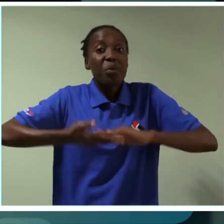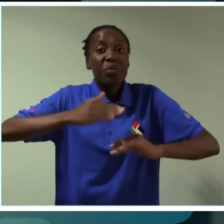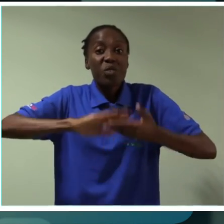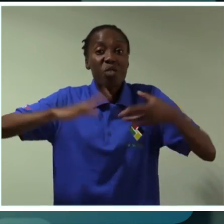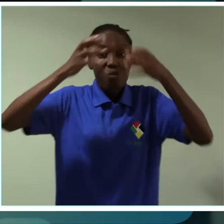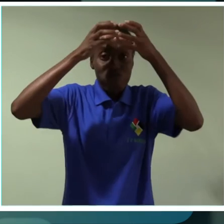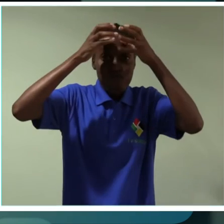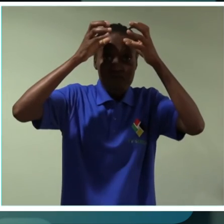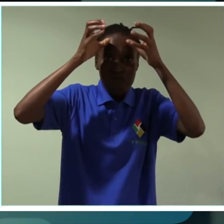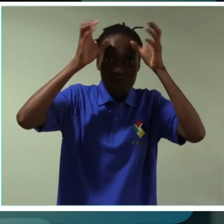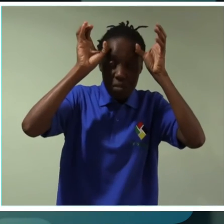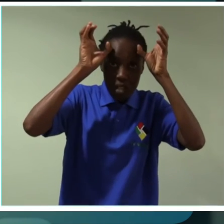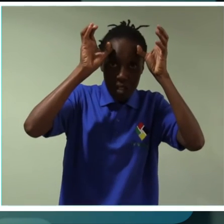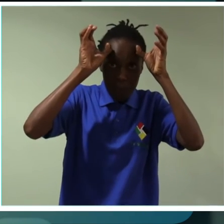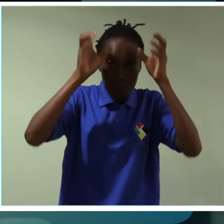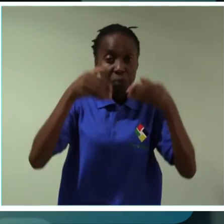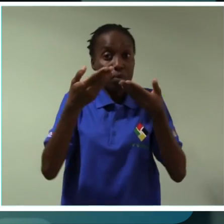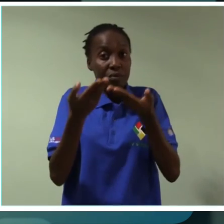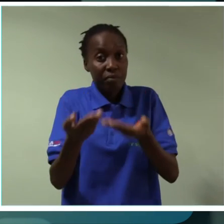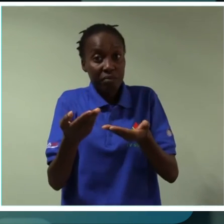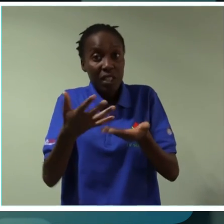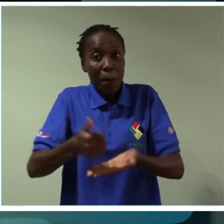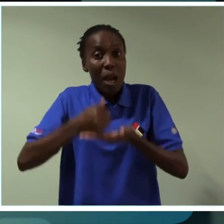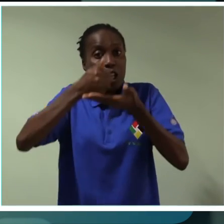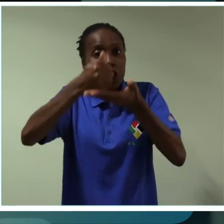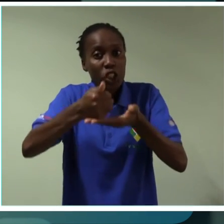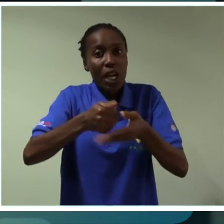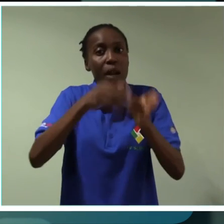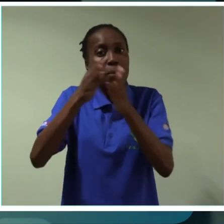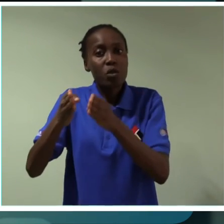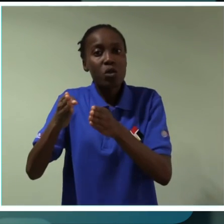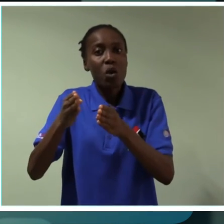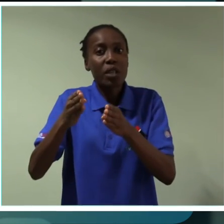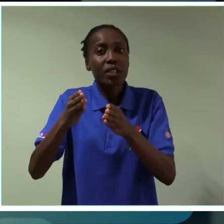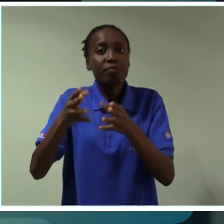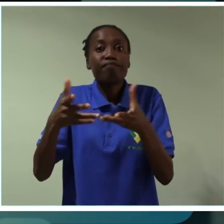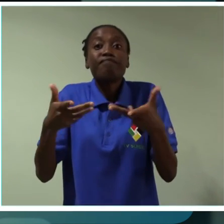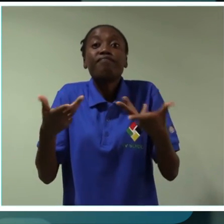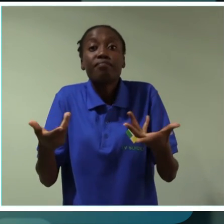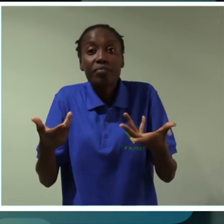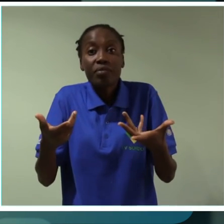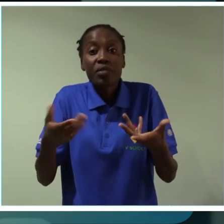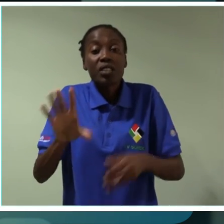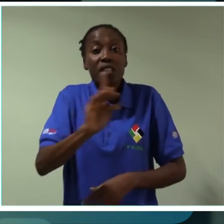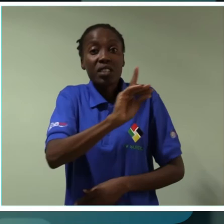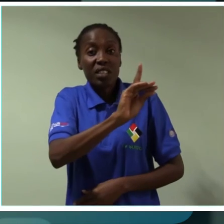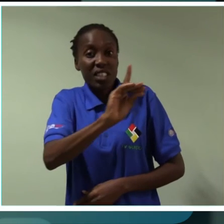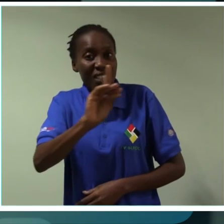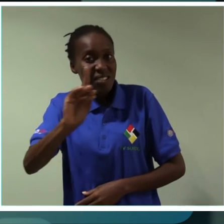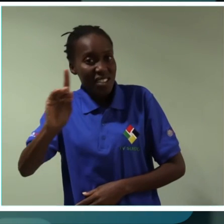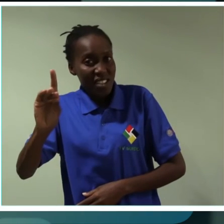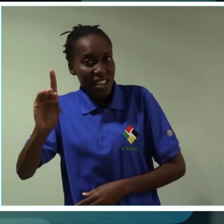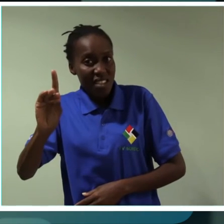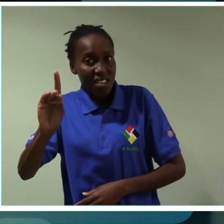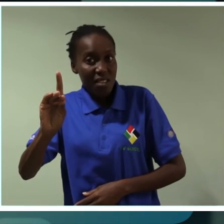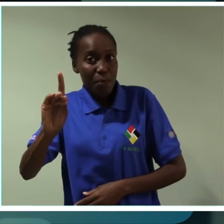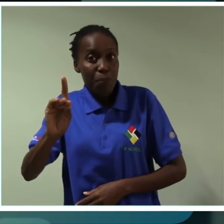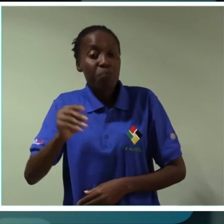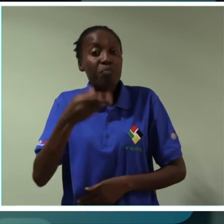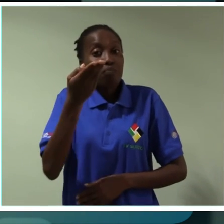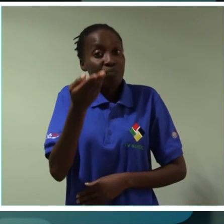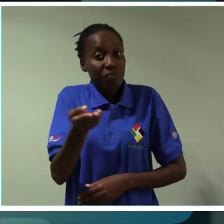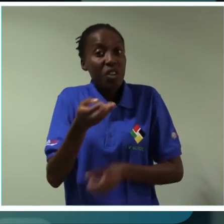professores capacitados em matéria de atendimento a pessoas com necessidades de convivência